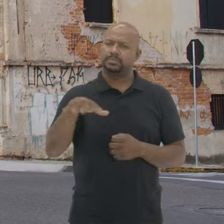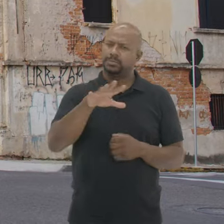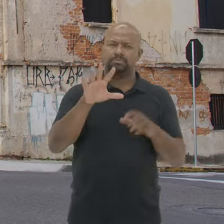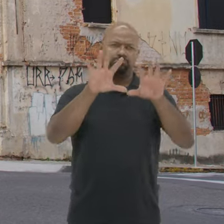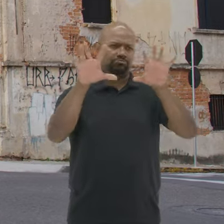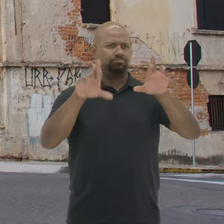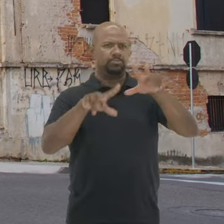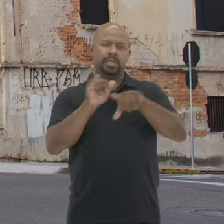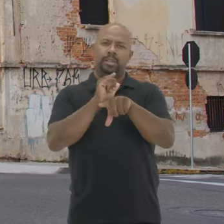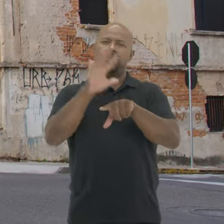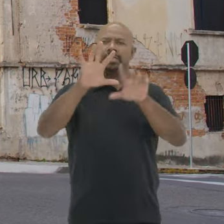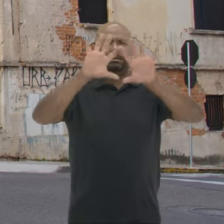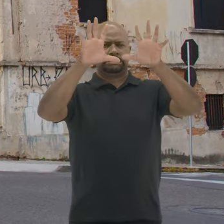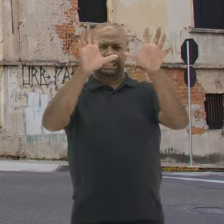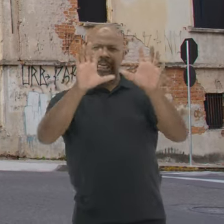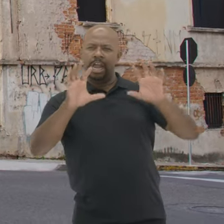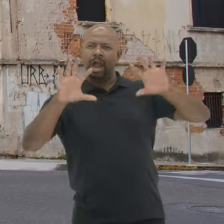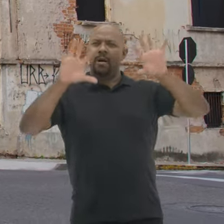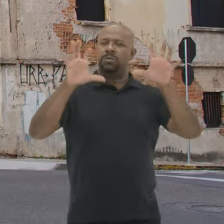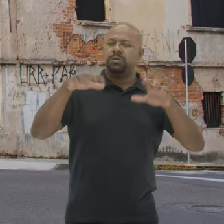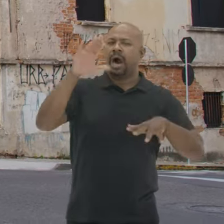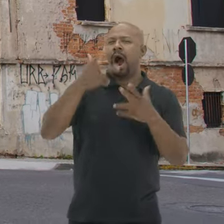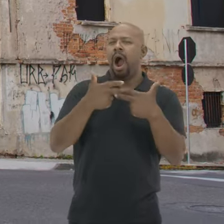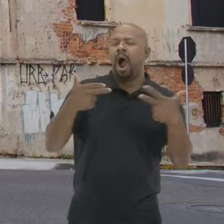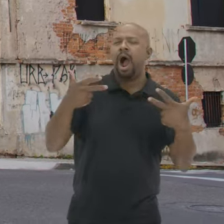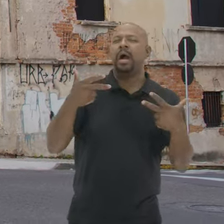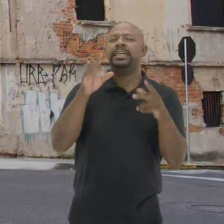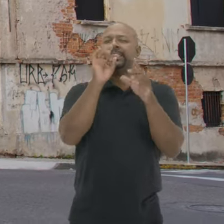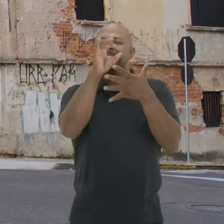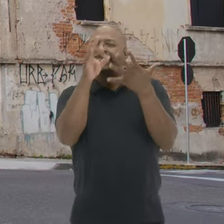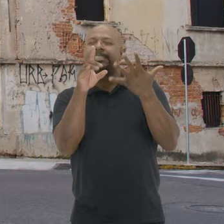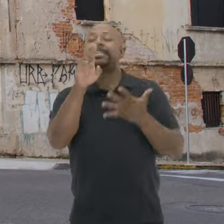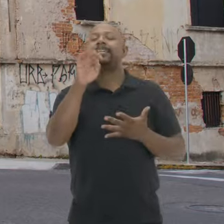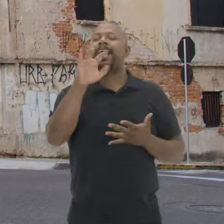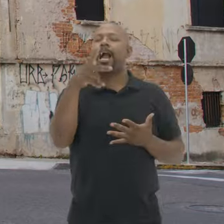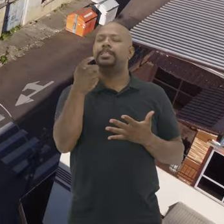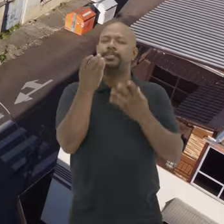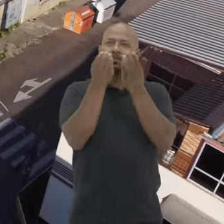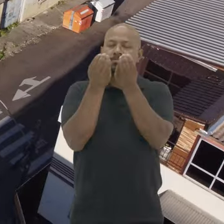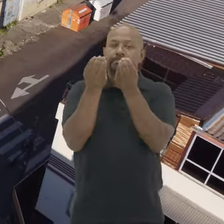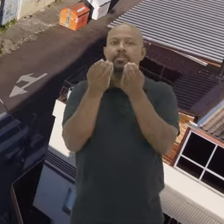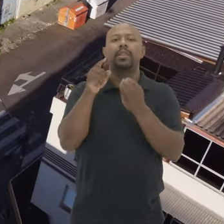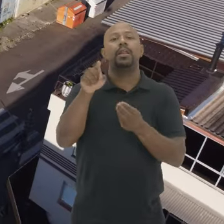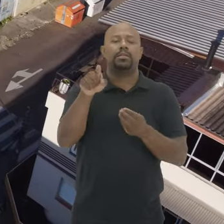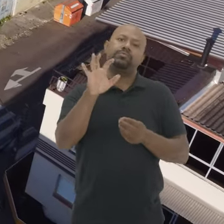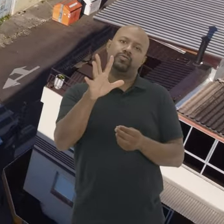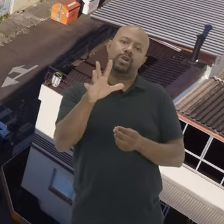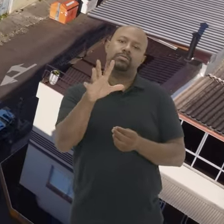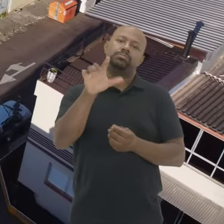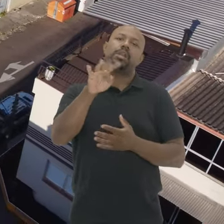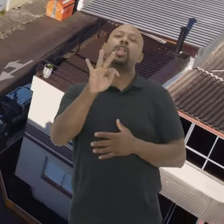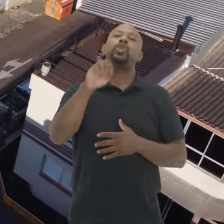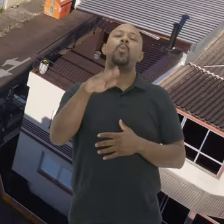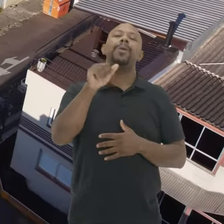É no estilo eclético, né? Mais ornamentado, mais cheio de detalhes E ele foi